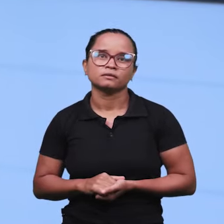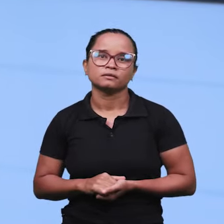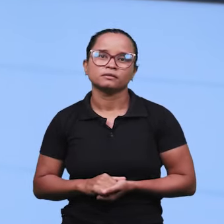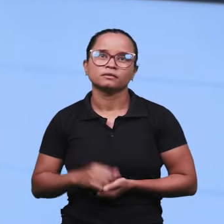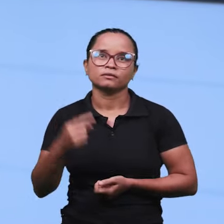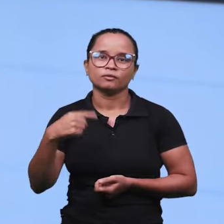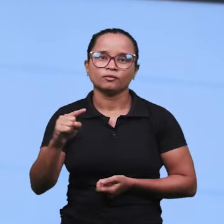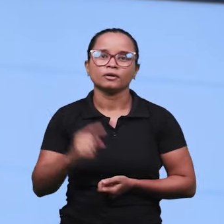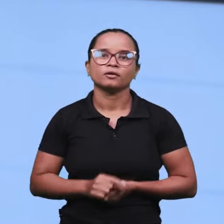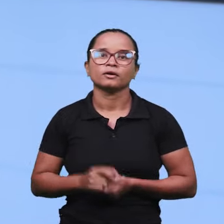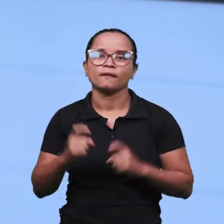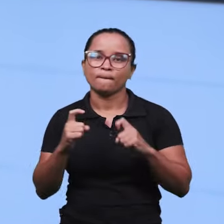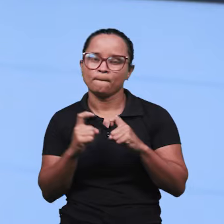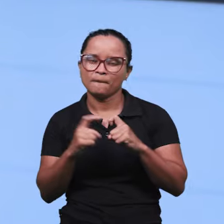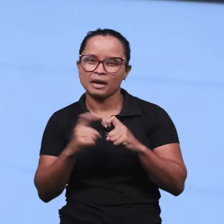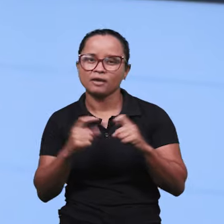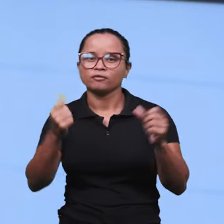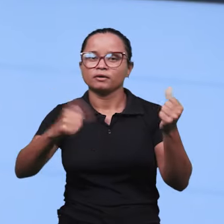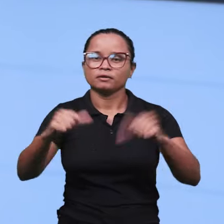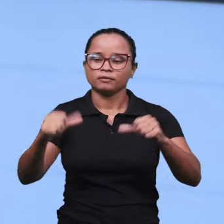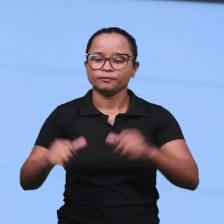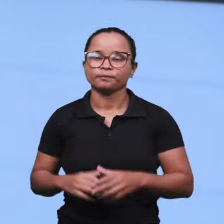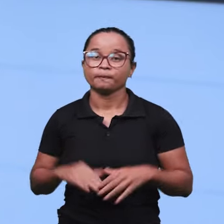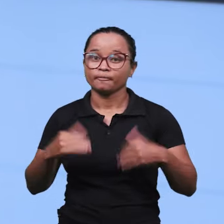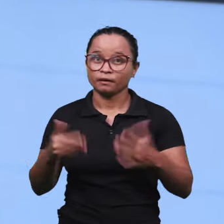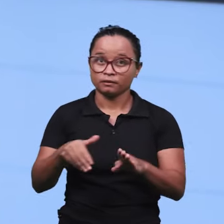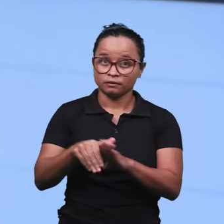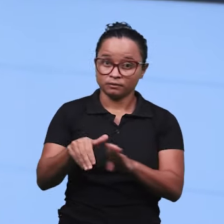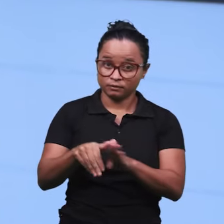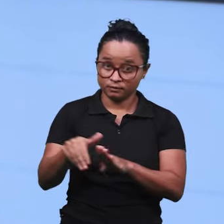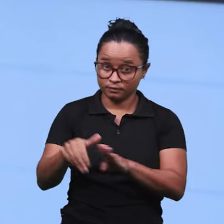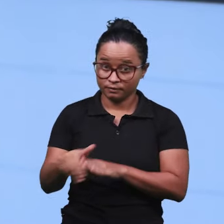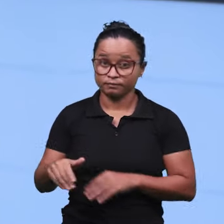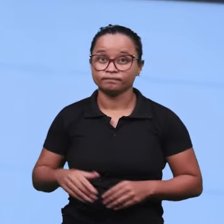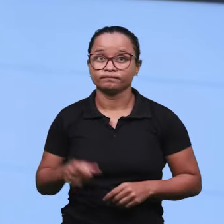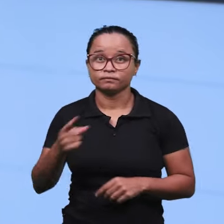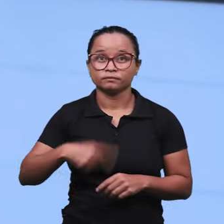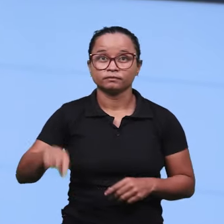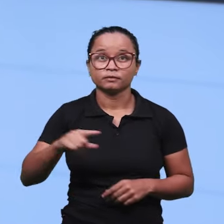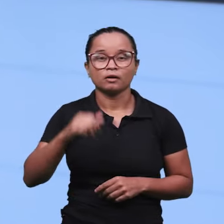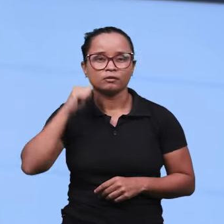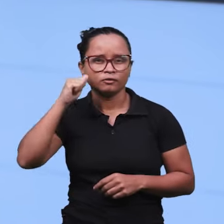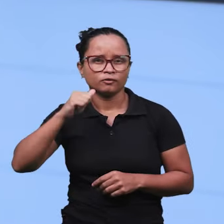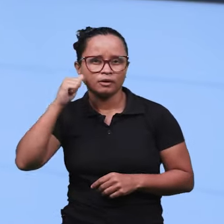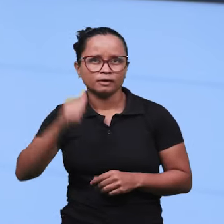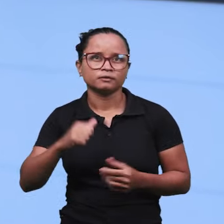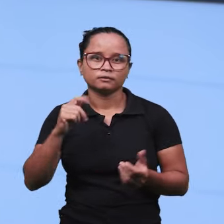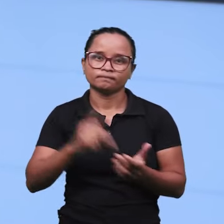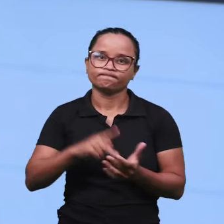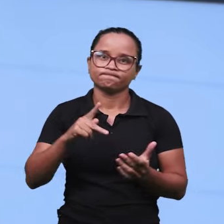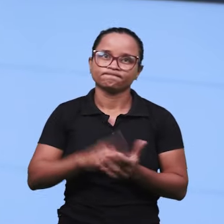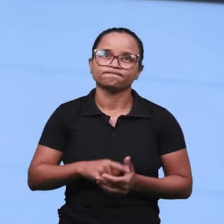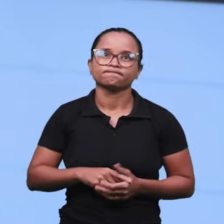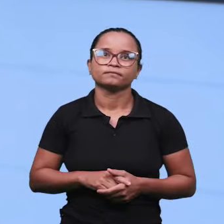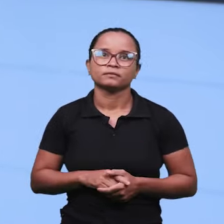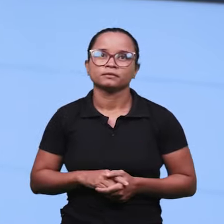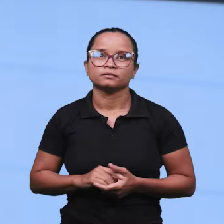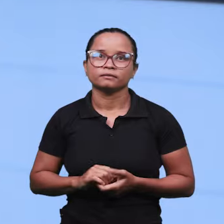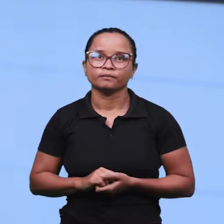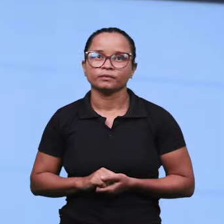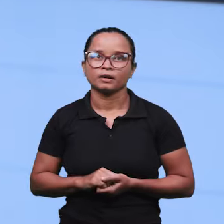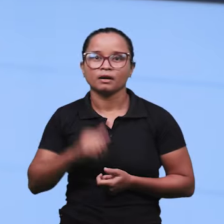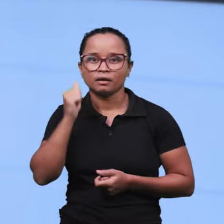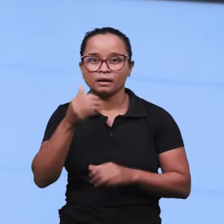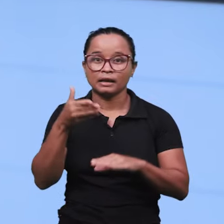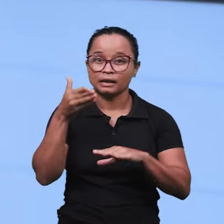o médico vai avaliar, e a orientação que nós damos, o advogado, na verdade, ele não entra na perícia